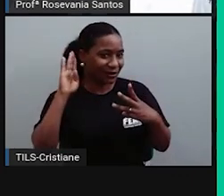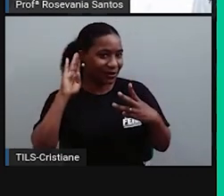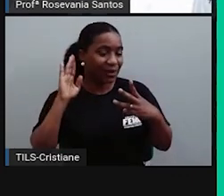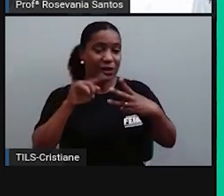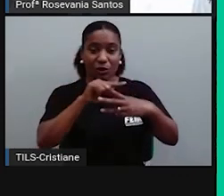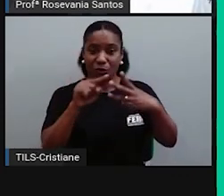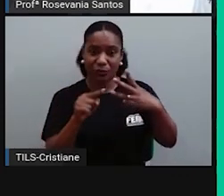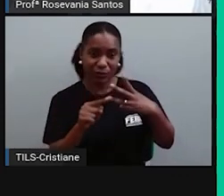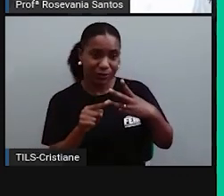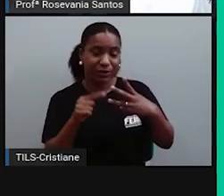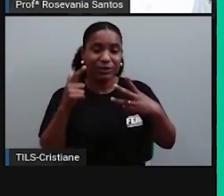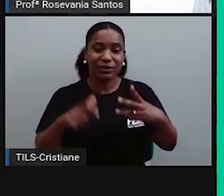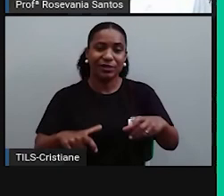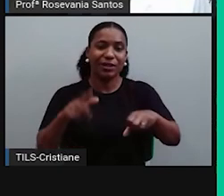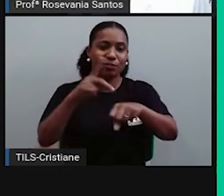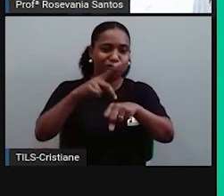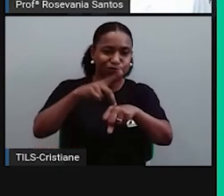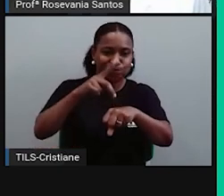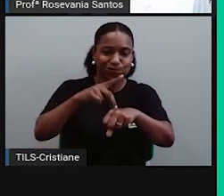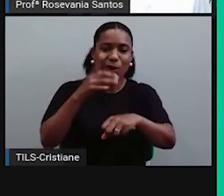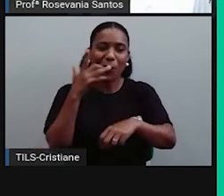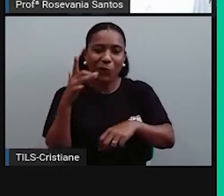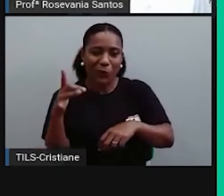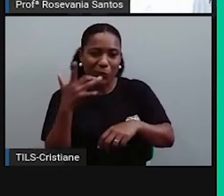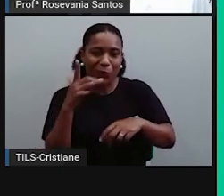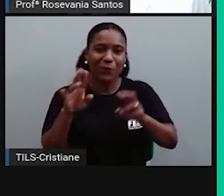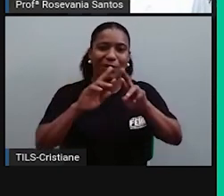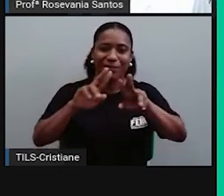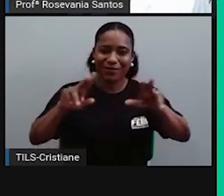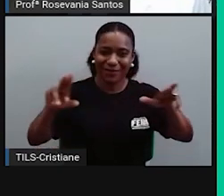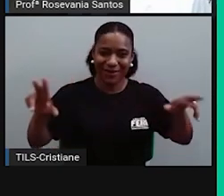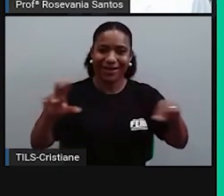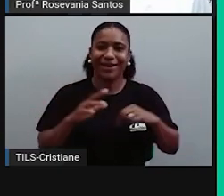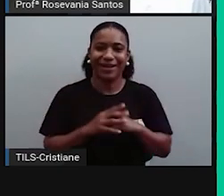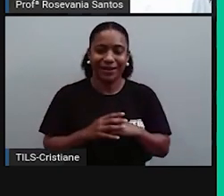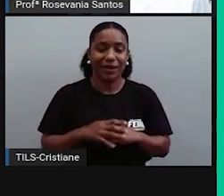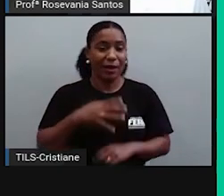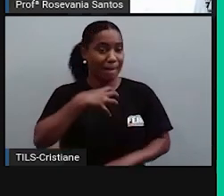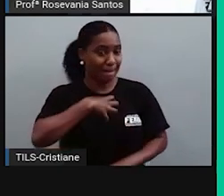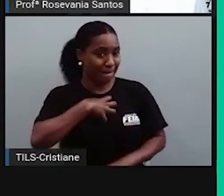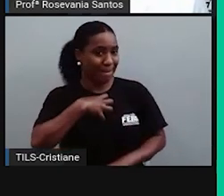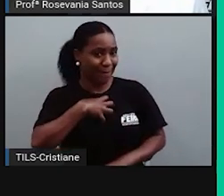Do governo. Que aí, mudou, né? No caso da Bahia, para o Rio de Janeiro.